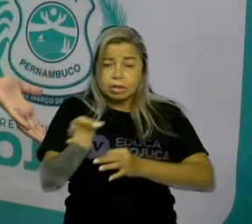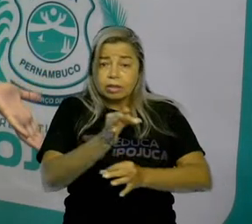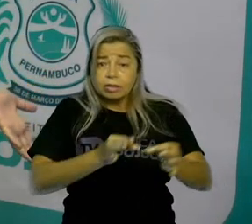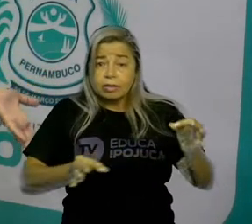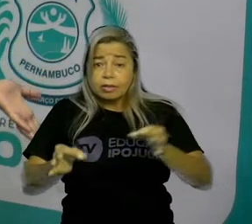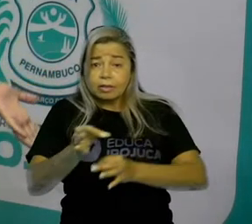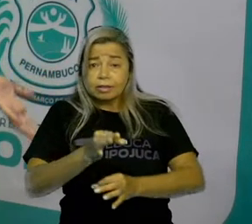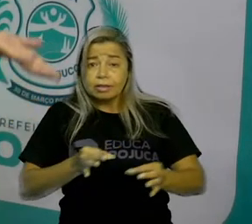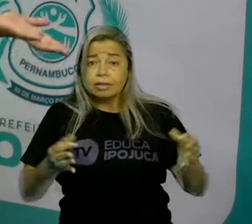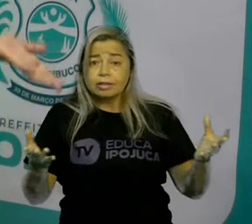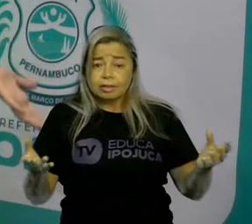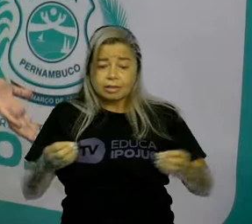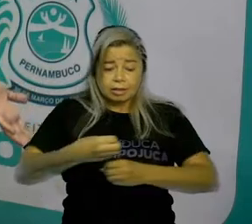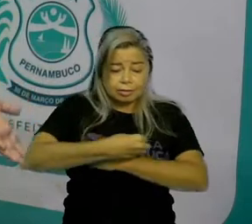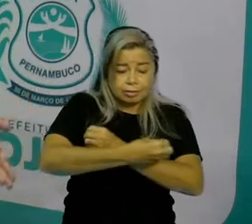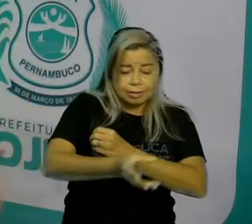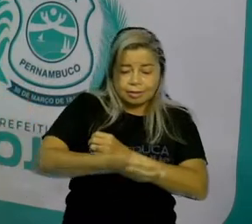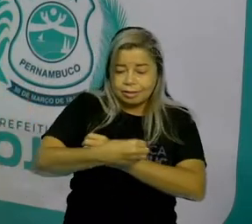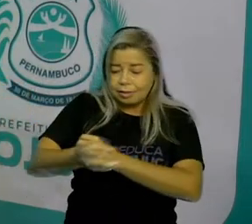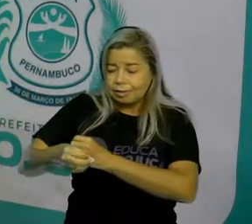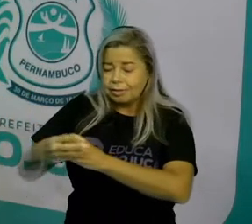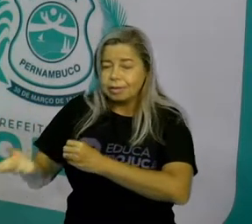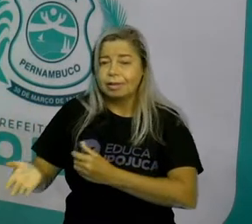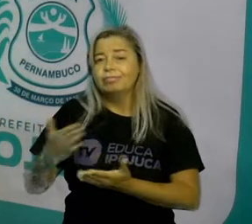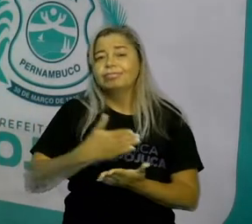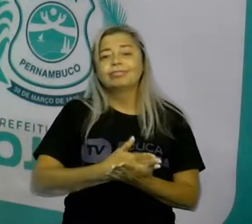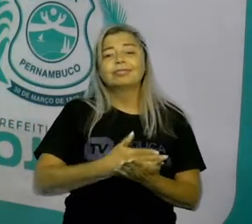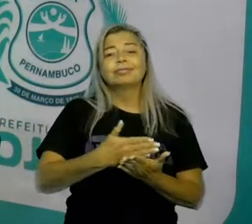começou o início da nossa agricultura.